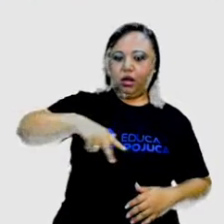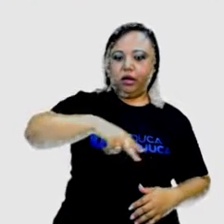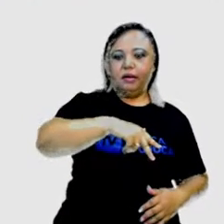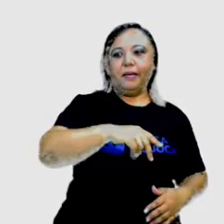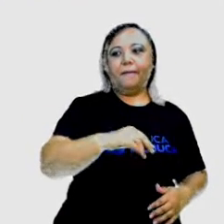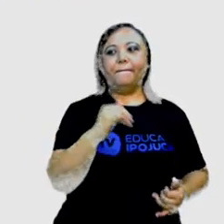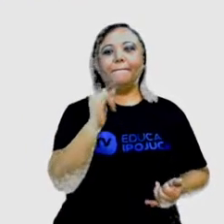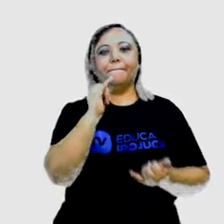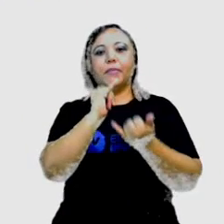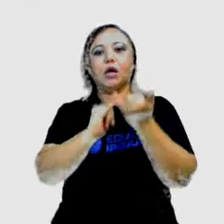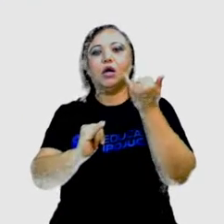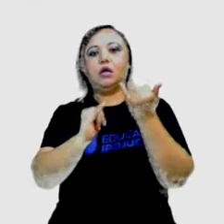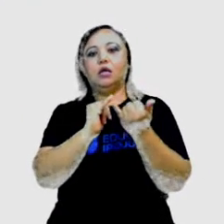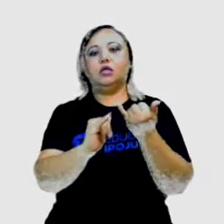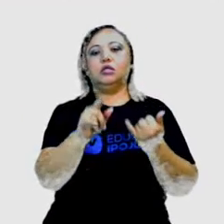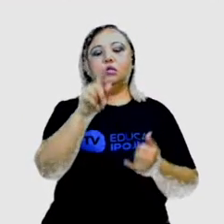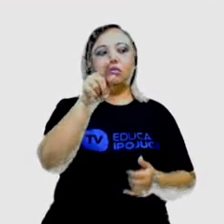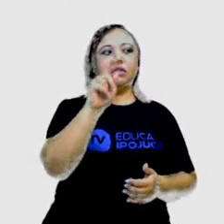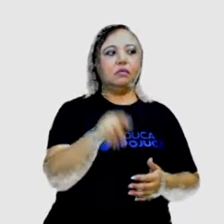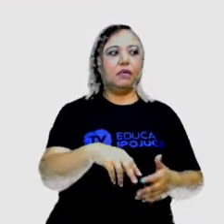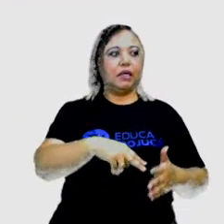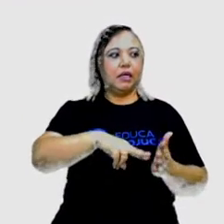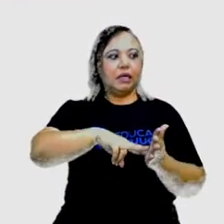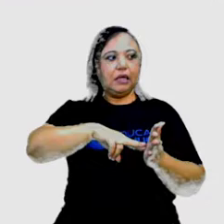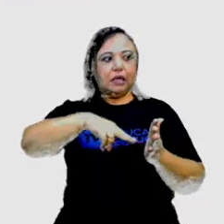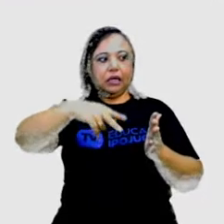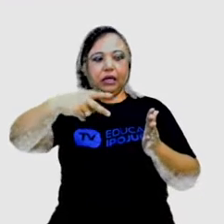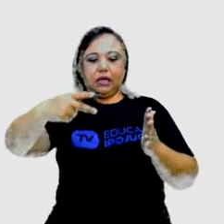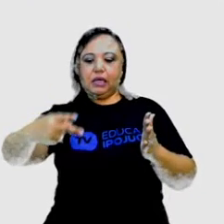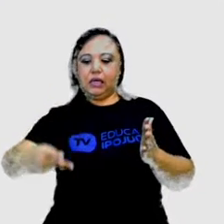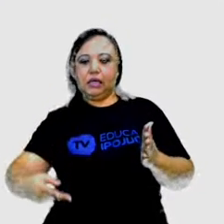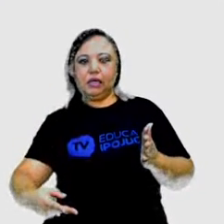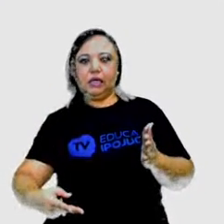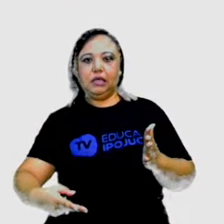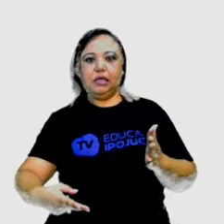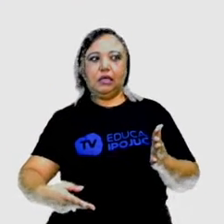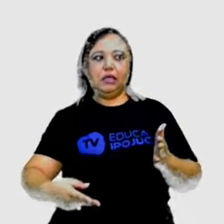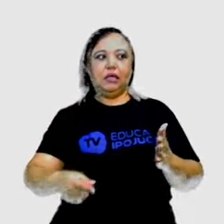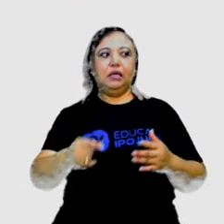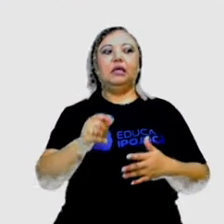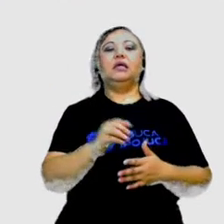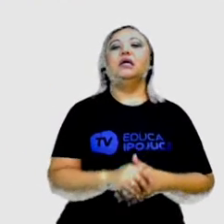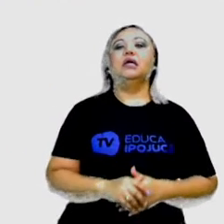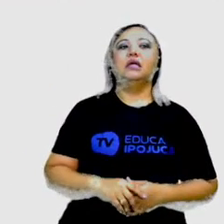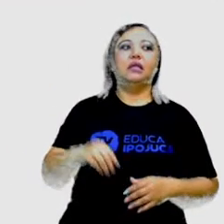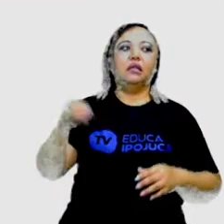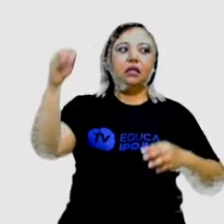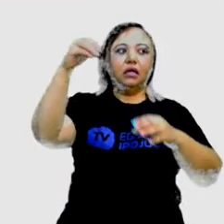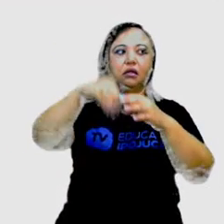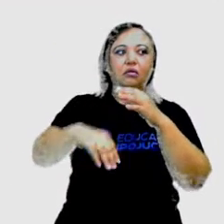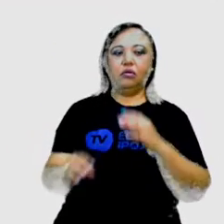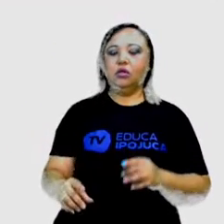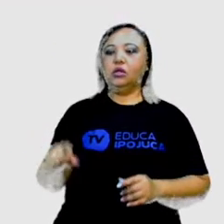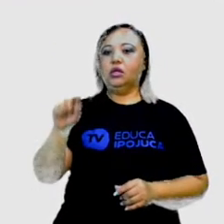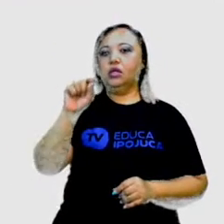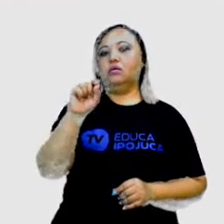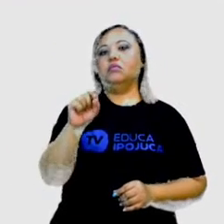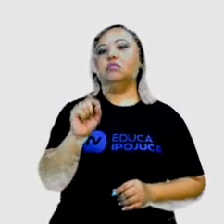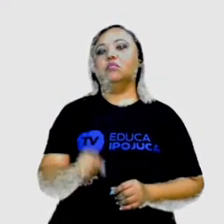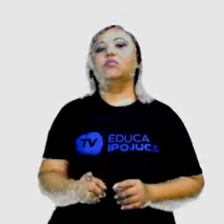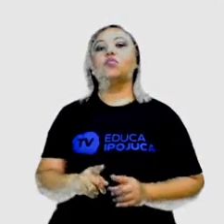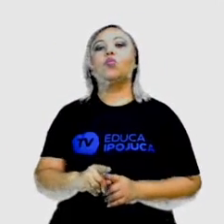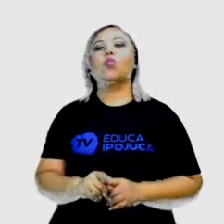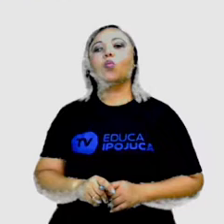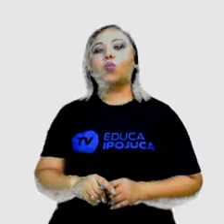dentro de um buraco, só que não é um buraco, isso aí é uma pintura. Então, as pessoas vão pisando ali e